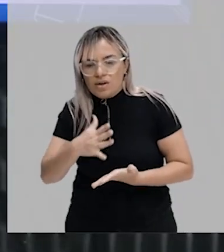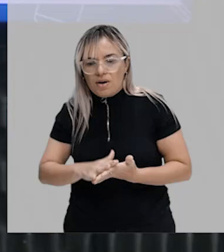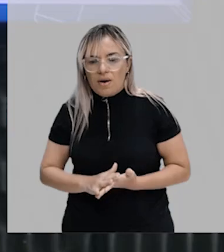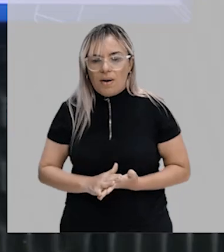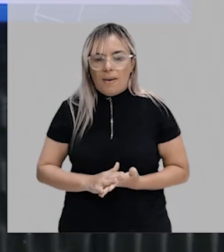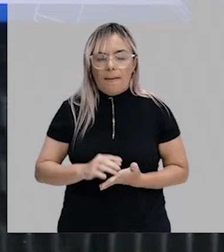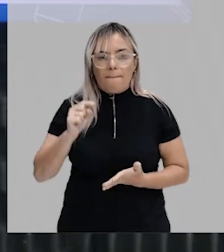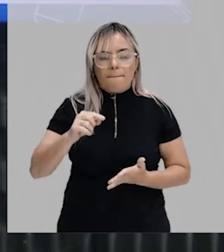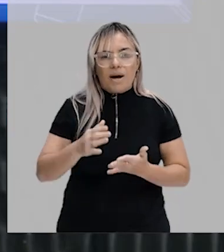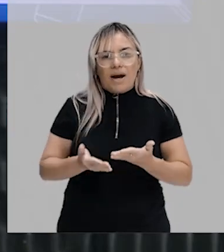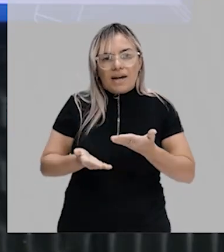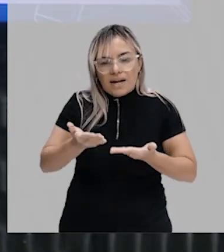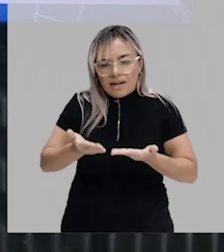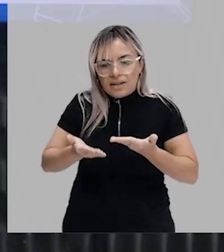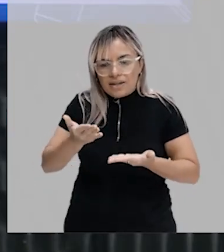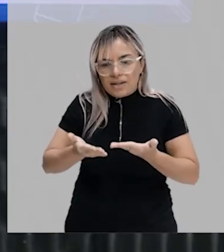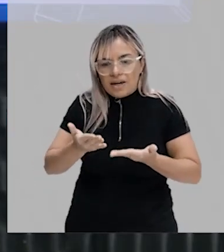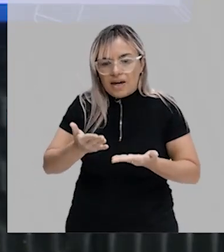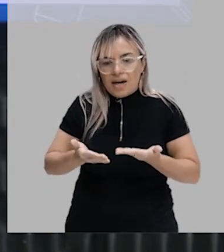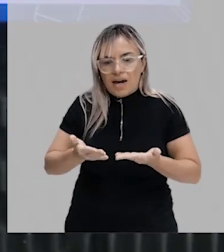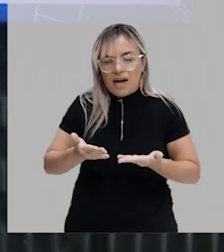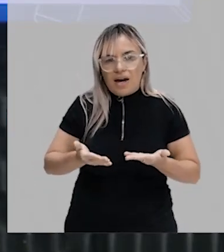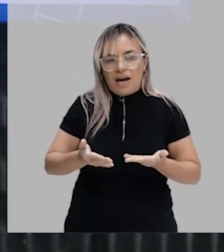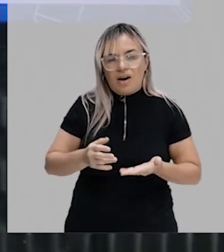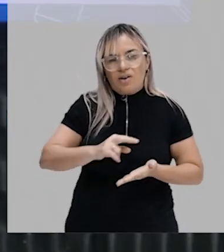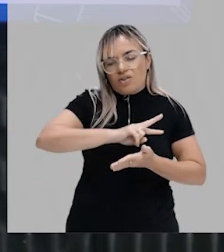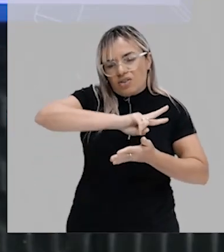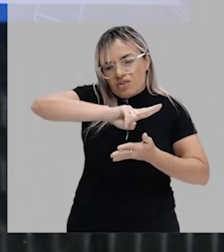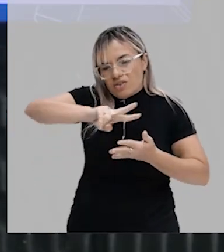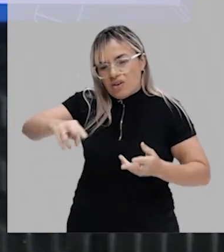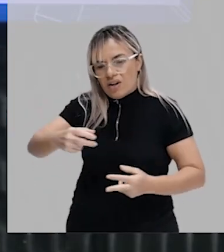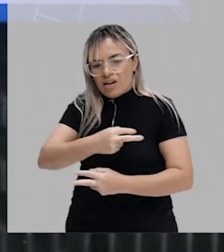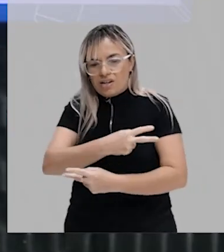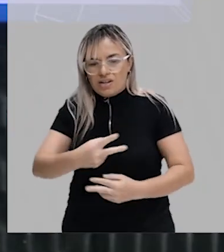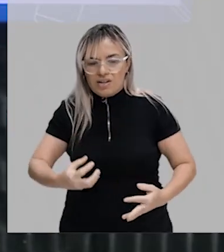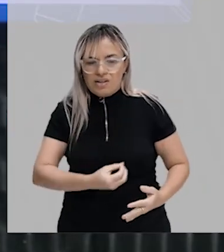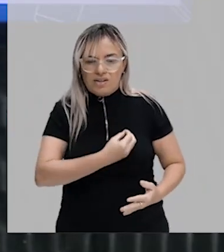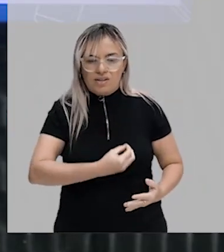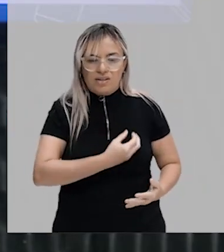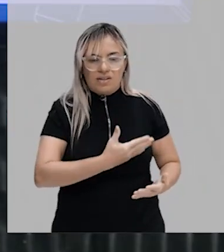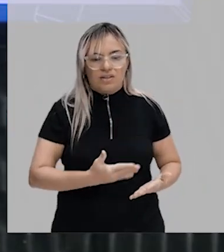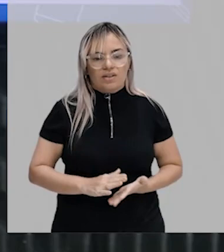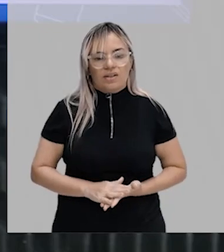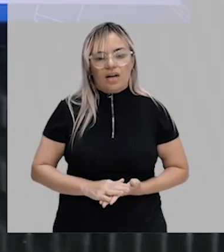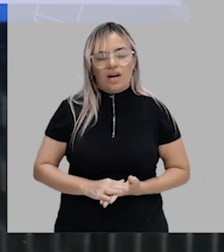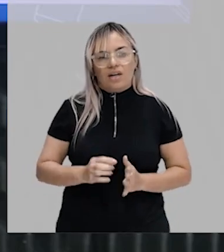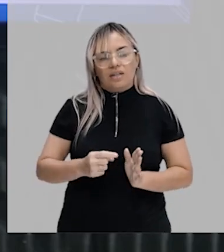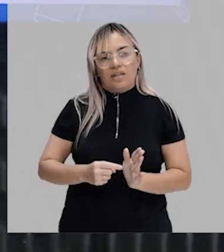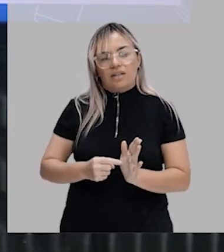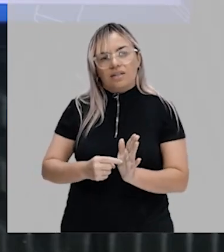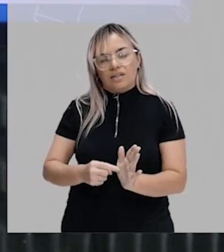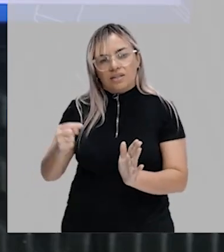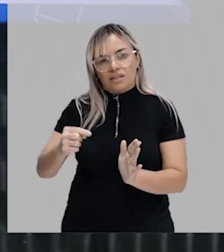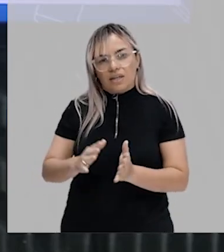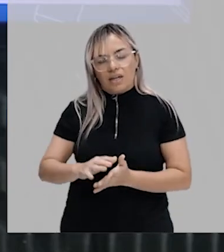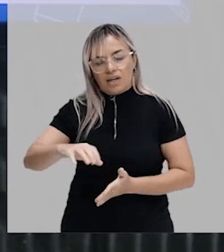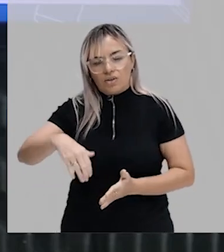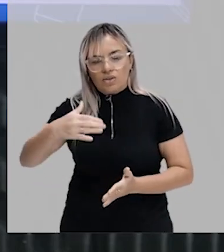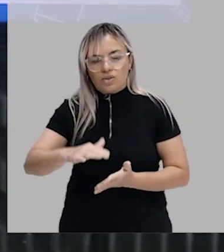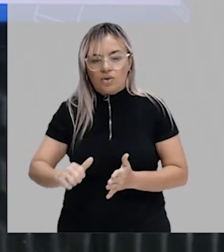primeiros seres vivos até o aparecimento dos primeiros indivíduos que fazem a fotossíntese. Então,